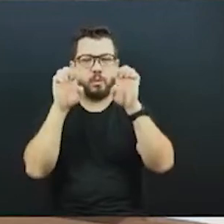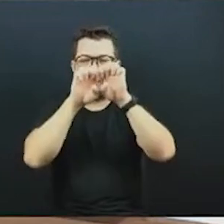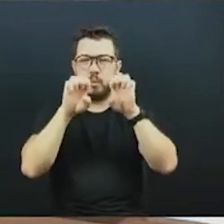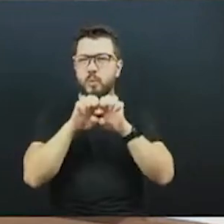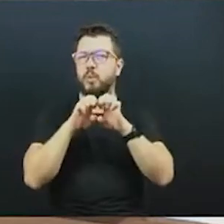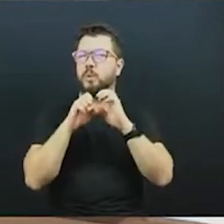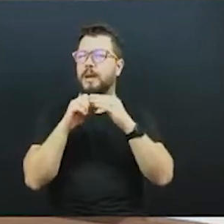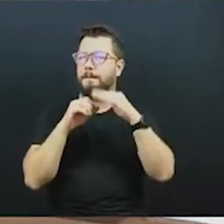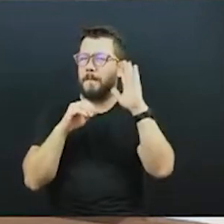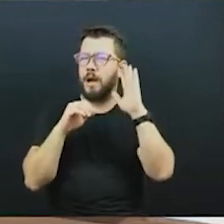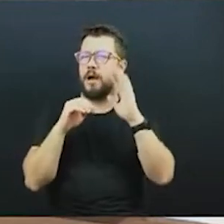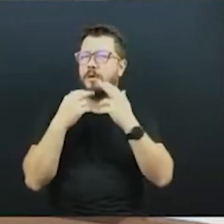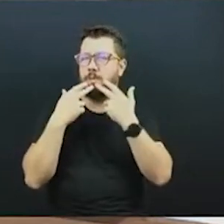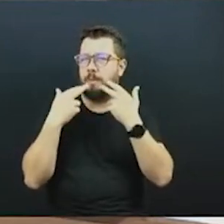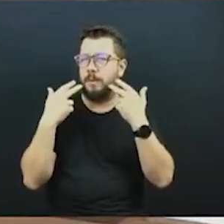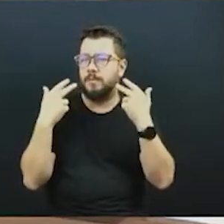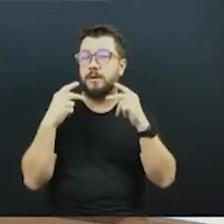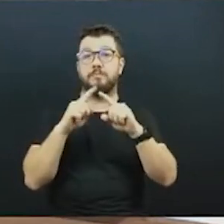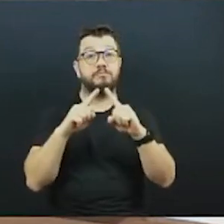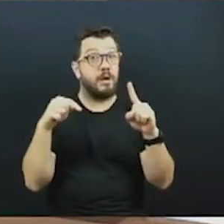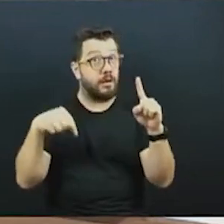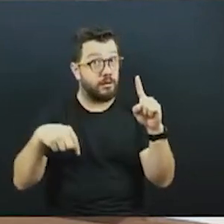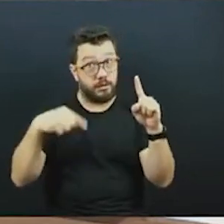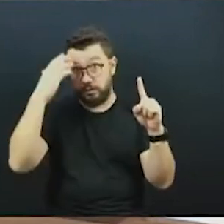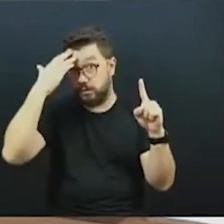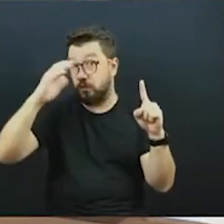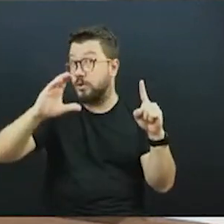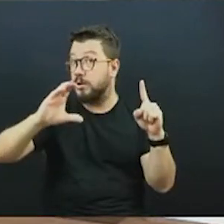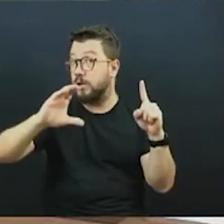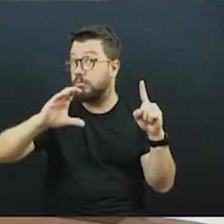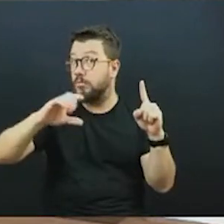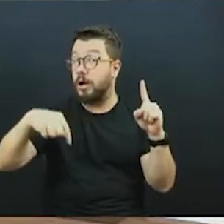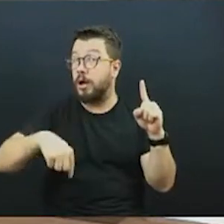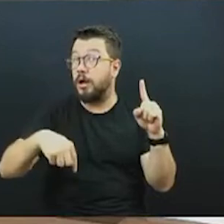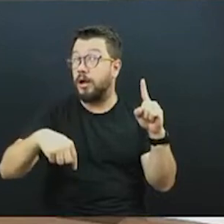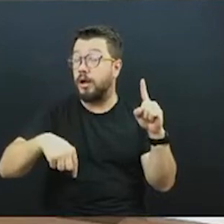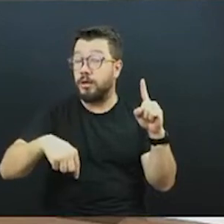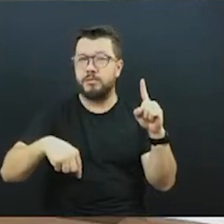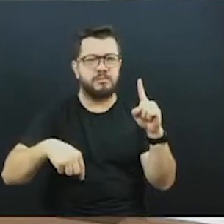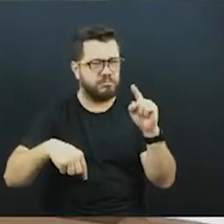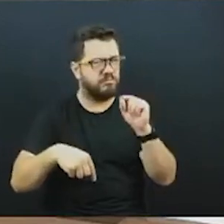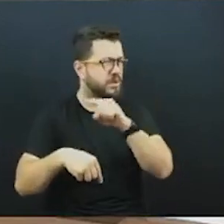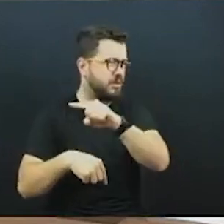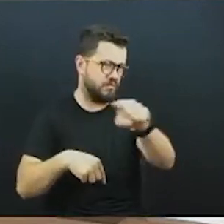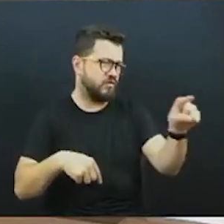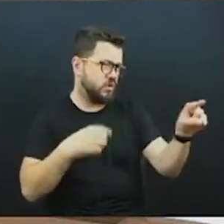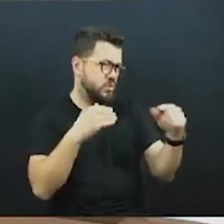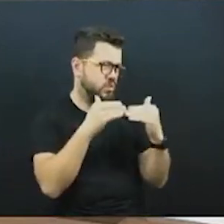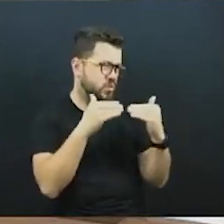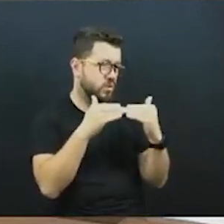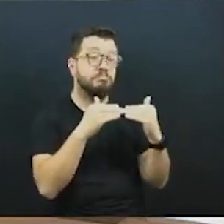podemos esconder que o modelo de transporte de Curitiba, na minha modesta opinião e na de vocês também, acho que vocês concordam com isso, dentre as